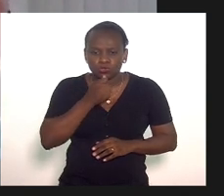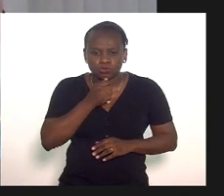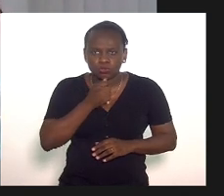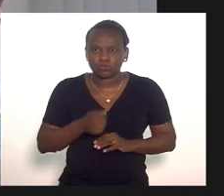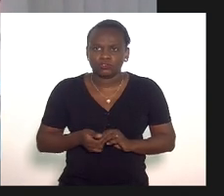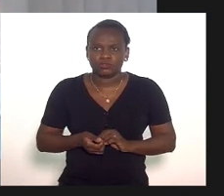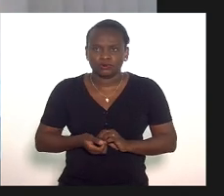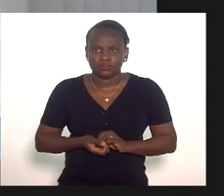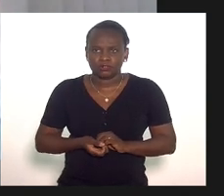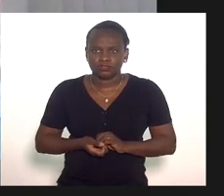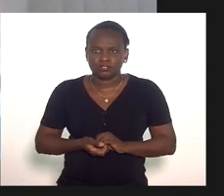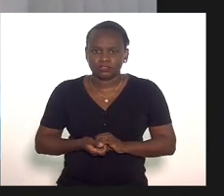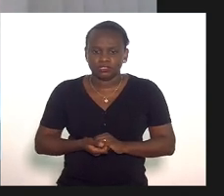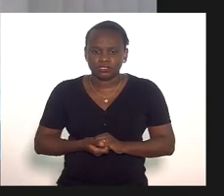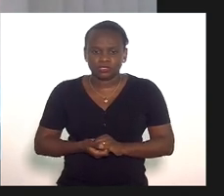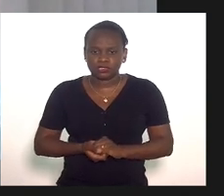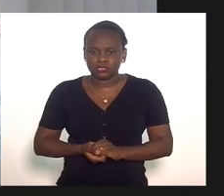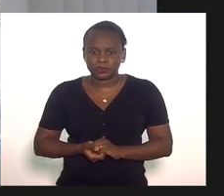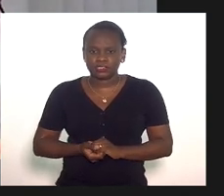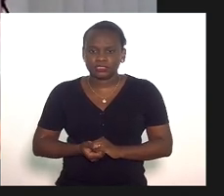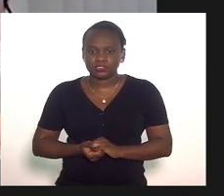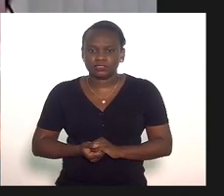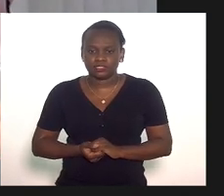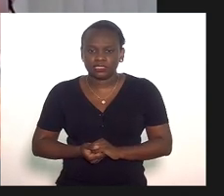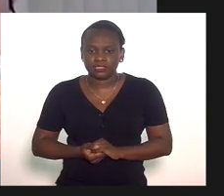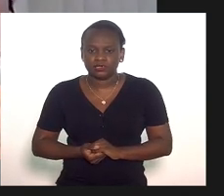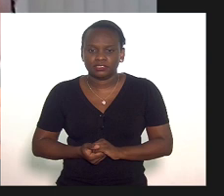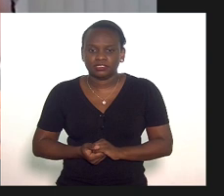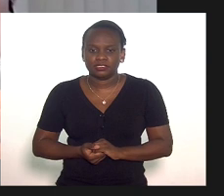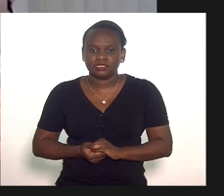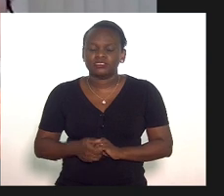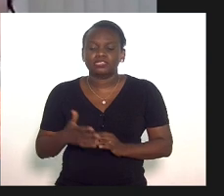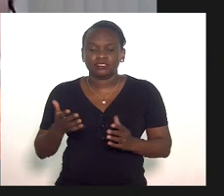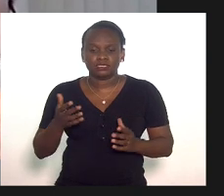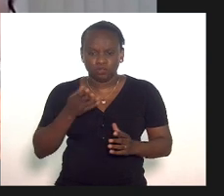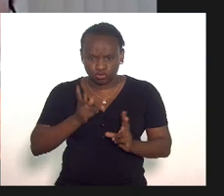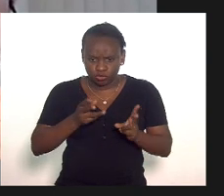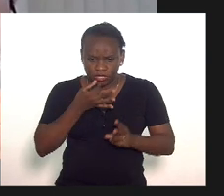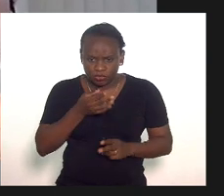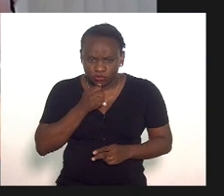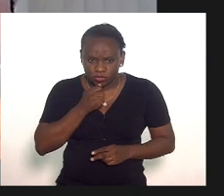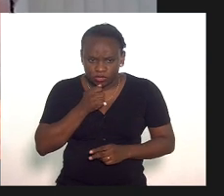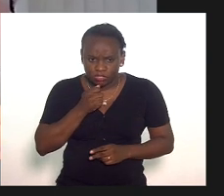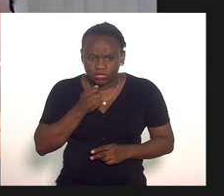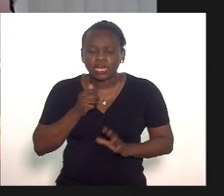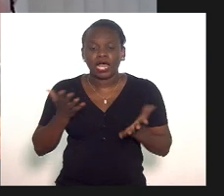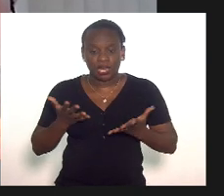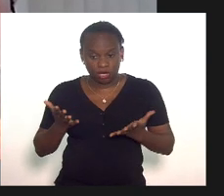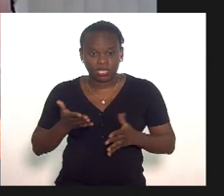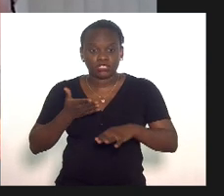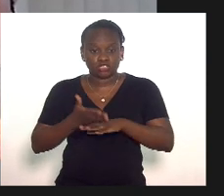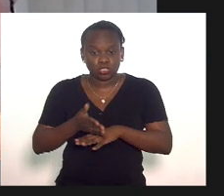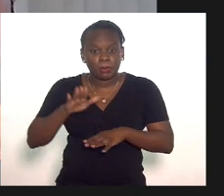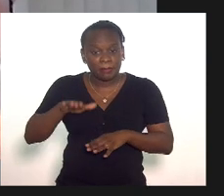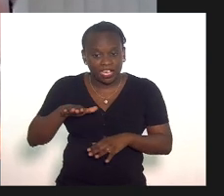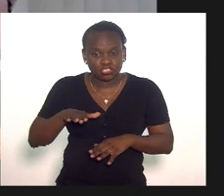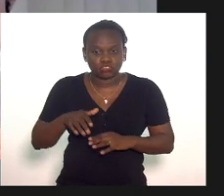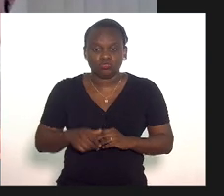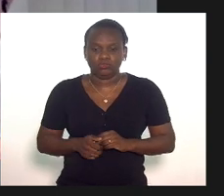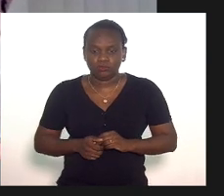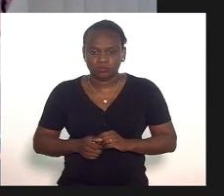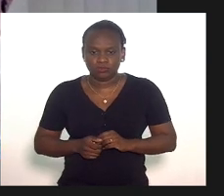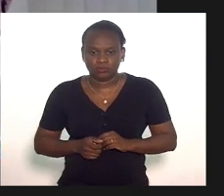Filipe está sem áudio continuou sem áudio é agora entrou mas está um pouco baixo agora